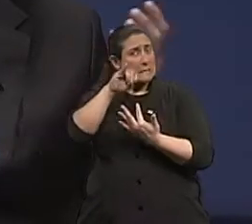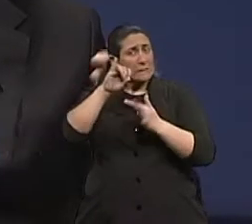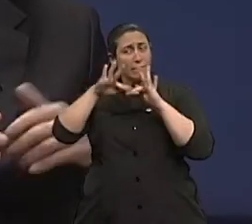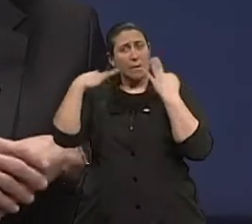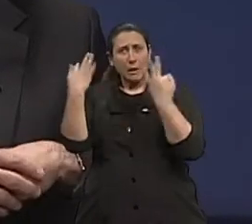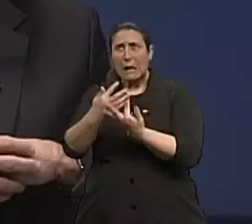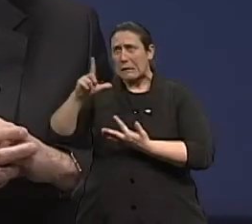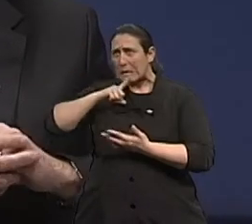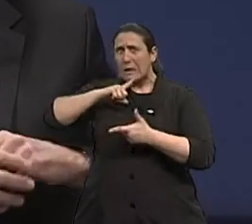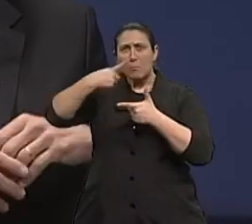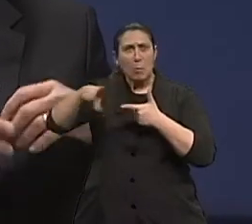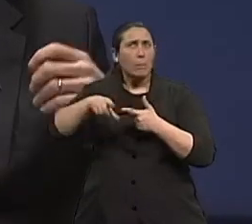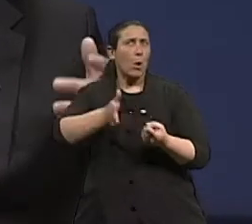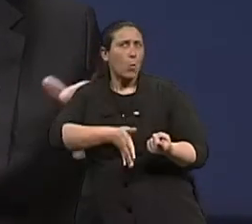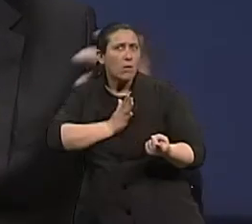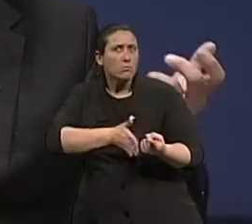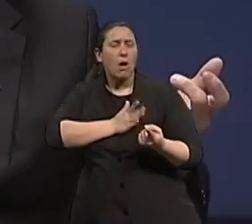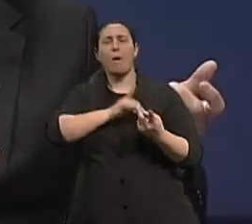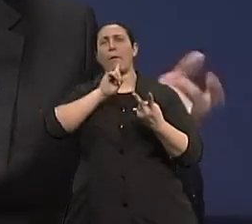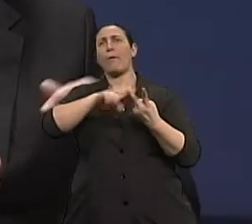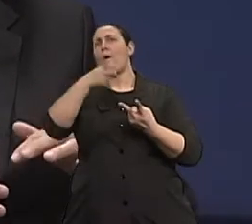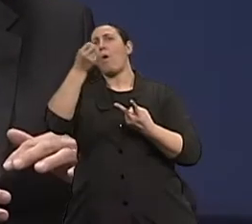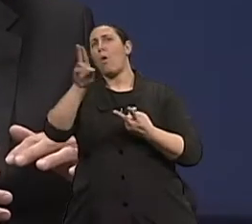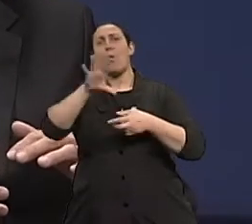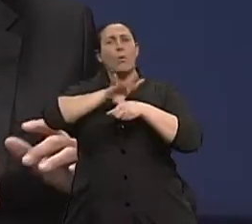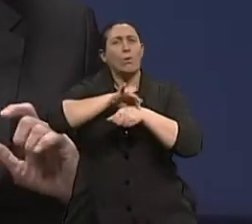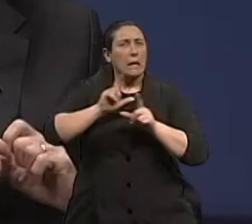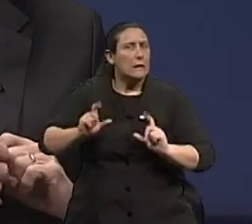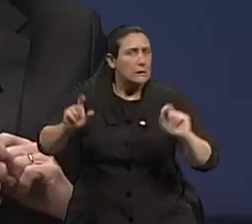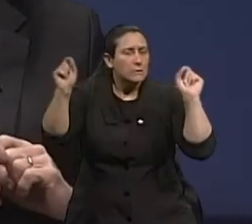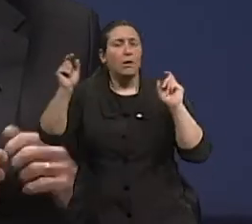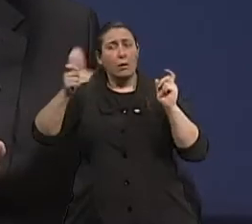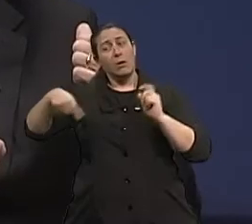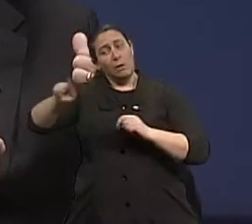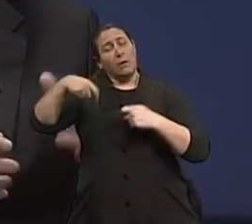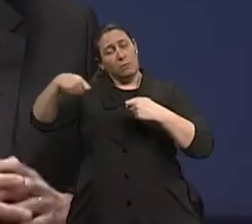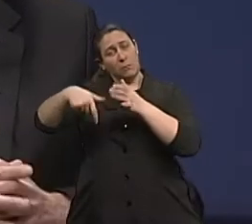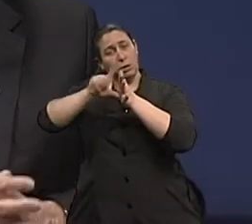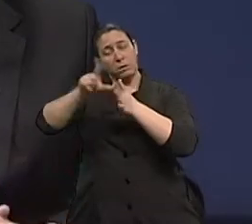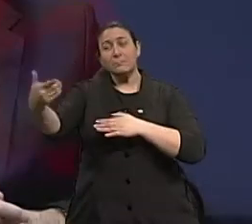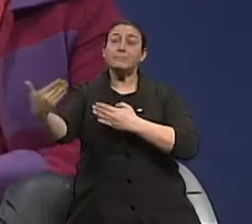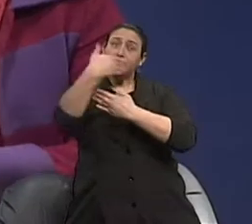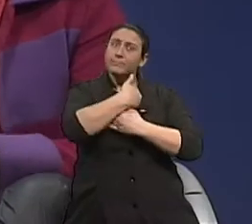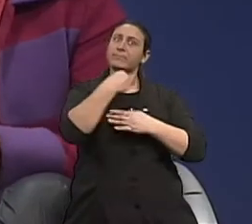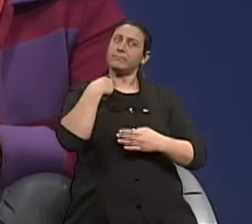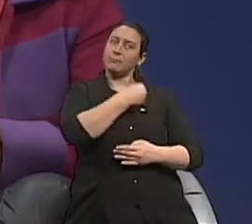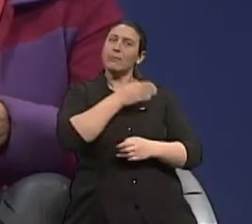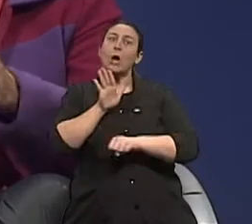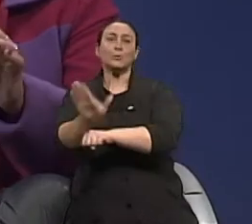de bênçãos cardiovasculares ou até de neoplasia, de tumores precoce, nem espera os 20, já vai antes. Claro,